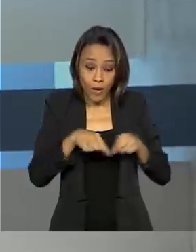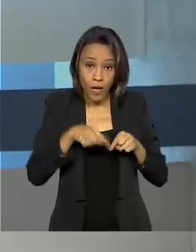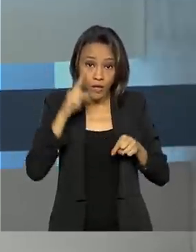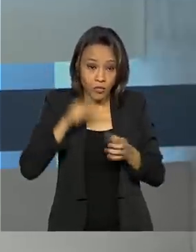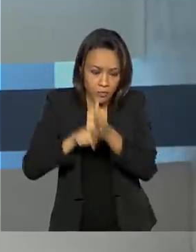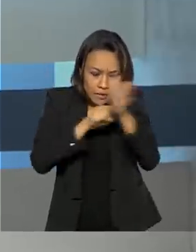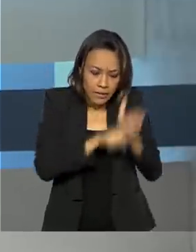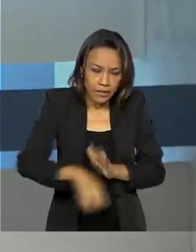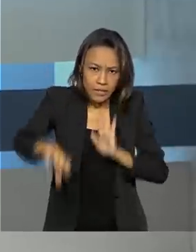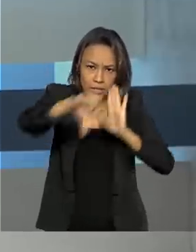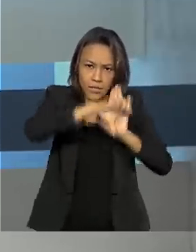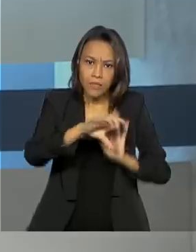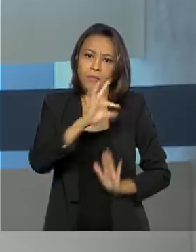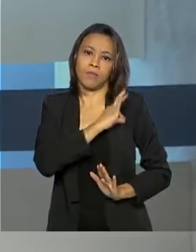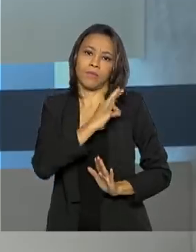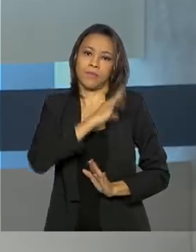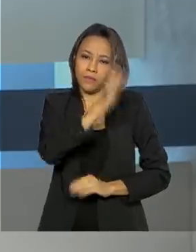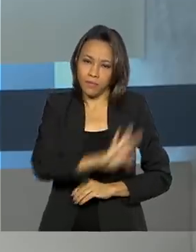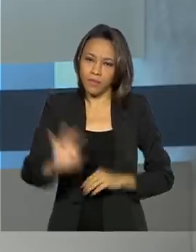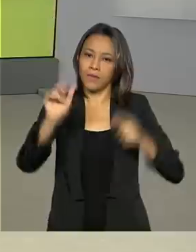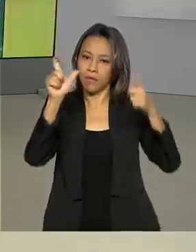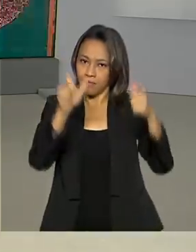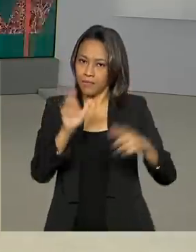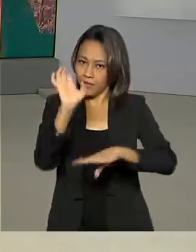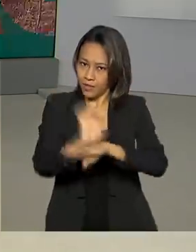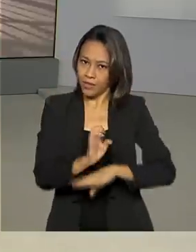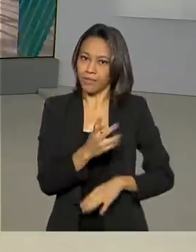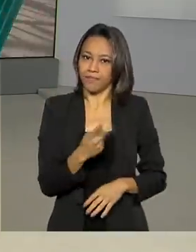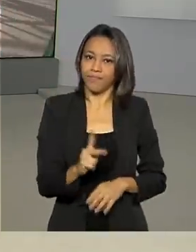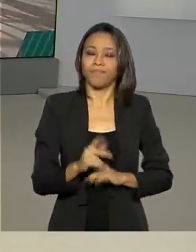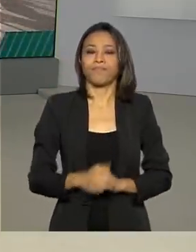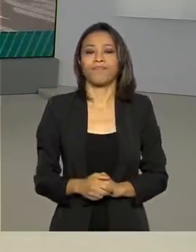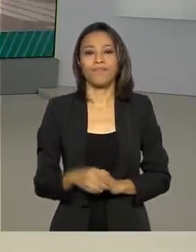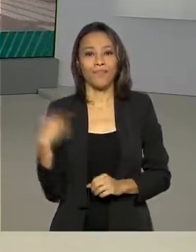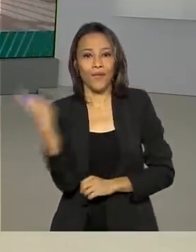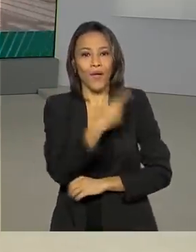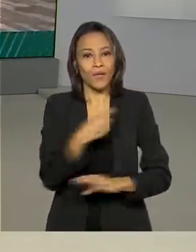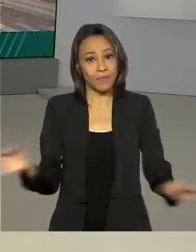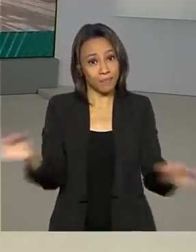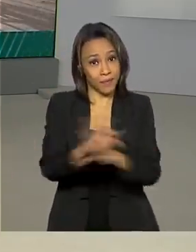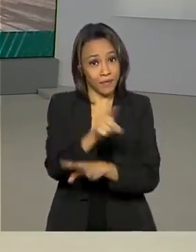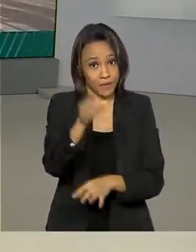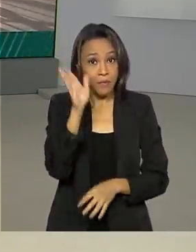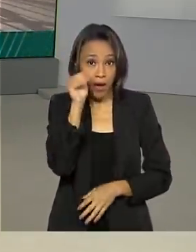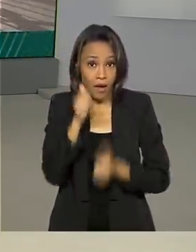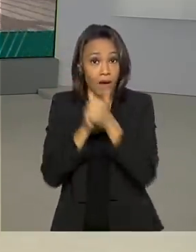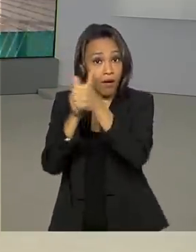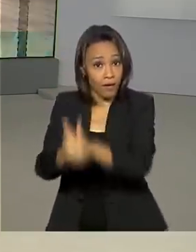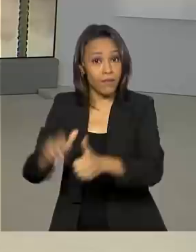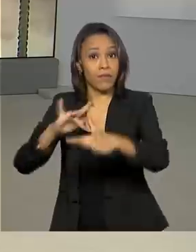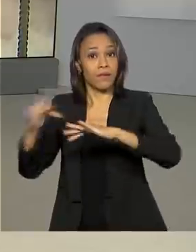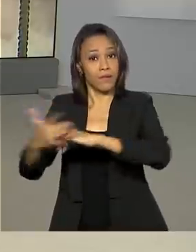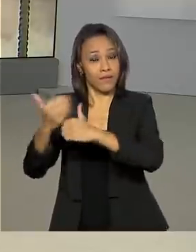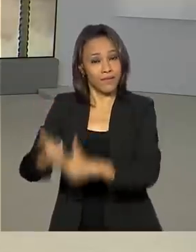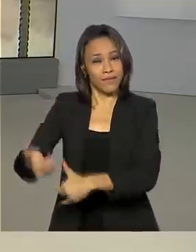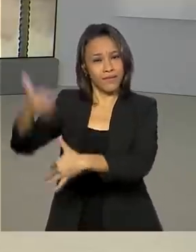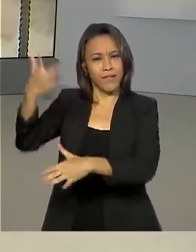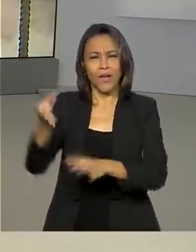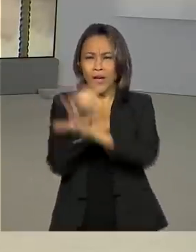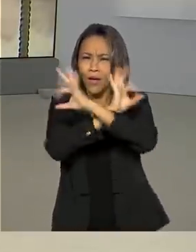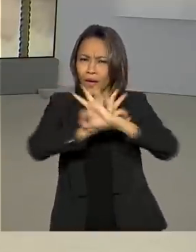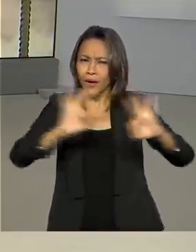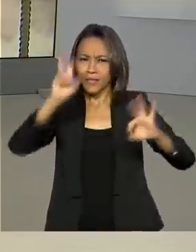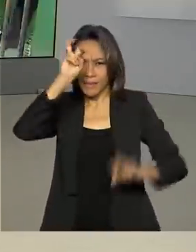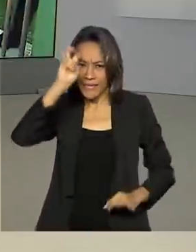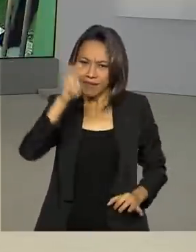Ambientais da Polícia Federal no Estado. O Brasil em Dia fica por aqui. Nos acompanhe também pelas redes sociais. Uma ótima quinta